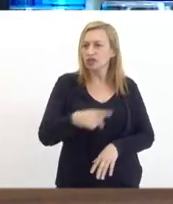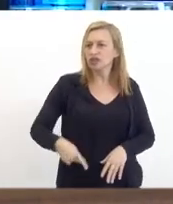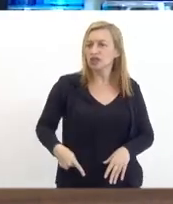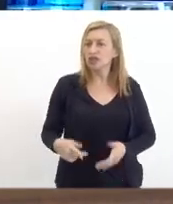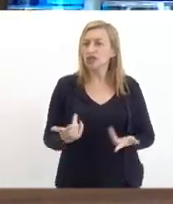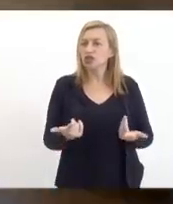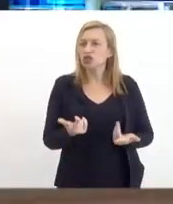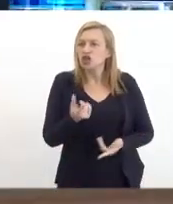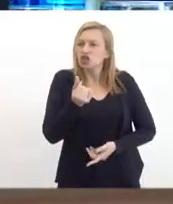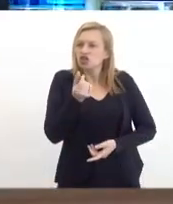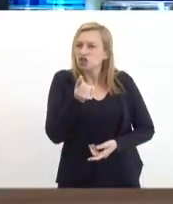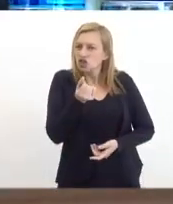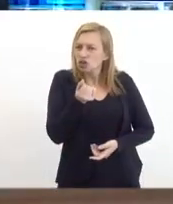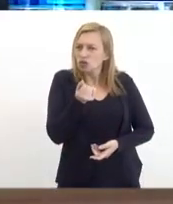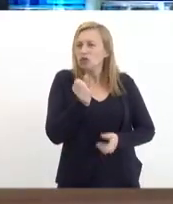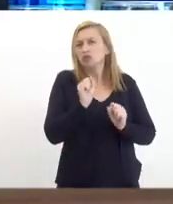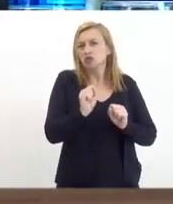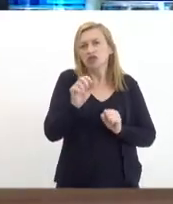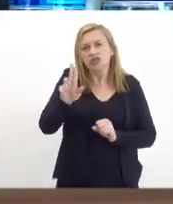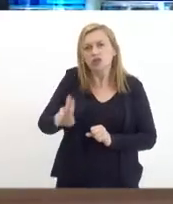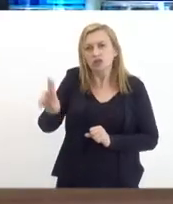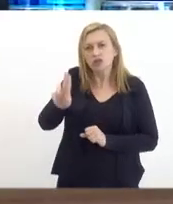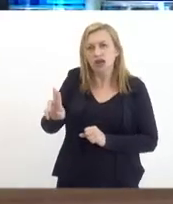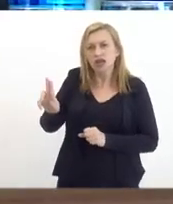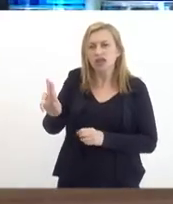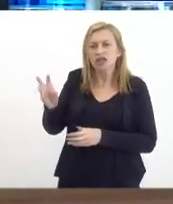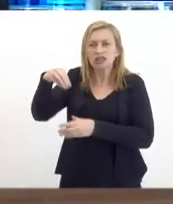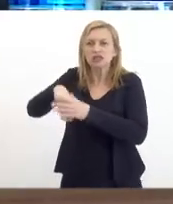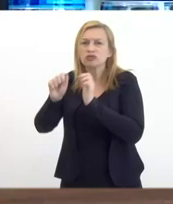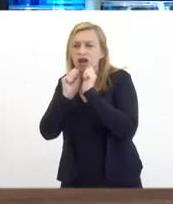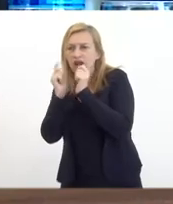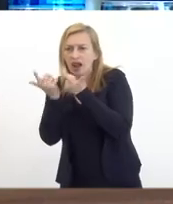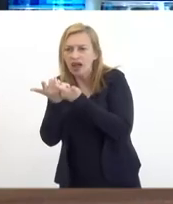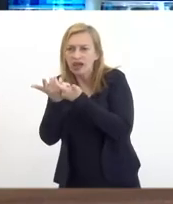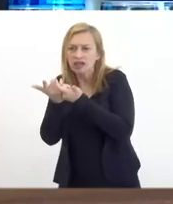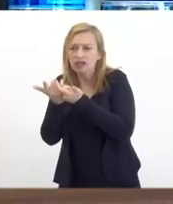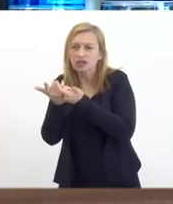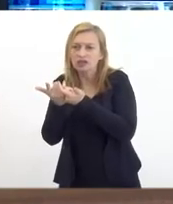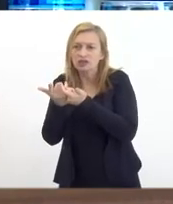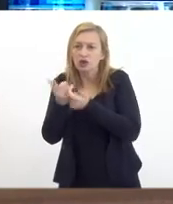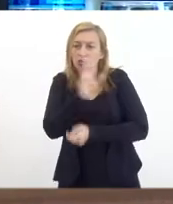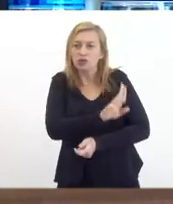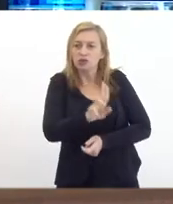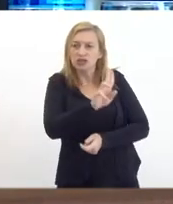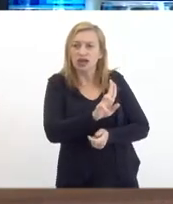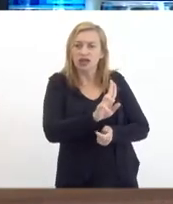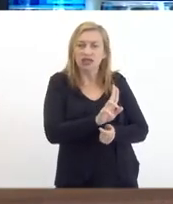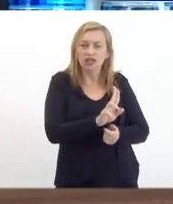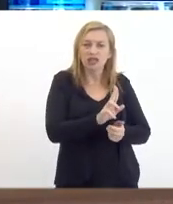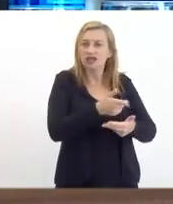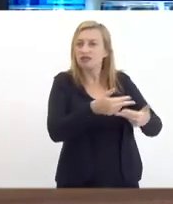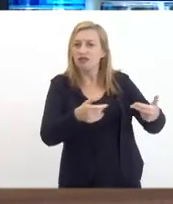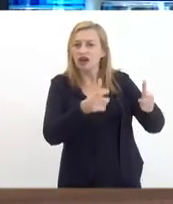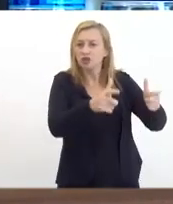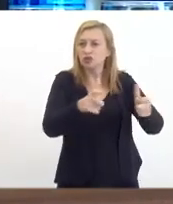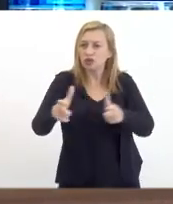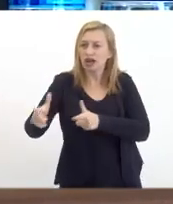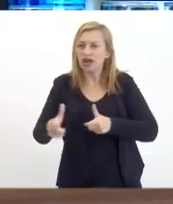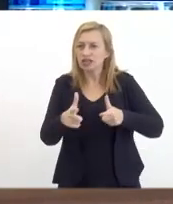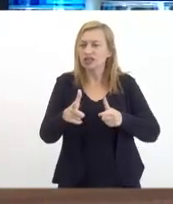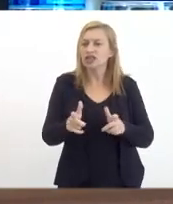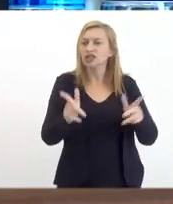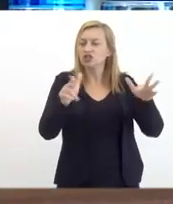dinheiro que era poderia ser utilizado dentro para a LERJ e foi utilizado em tantos outros segmentos que fez a grande diferença